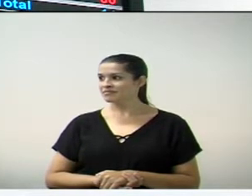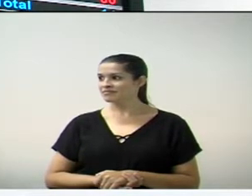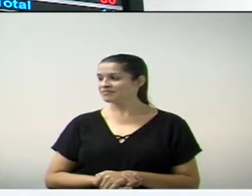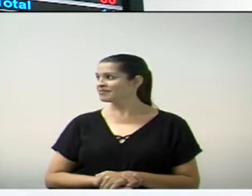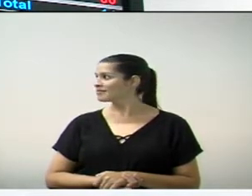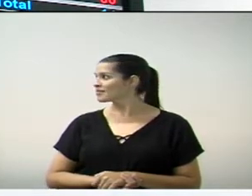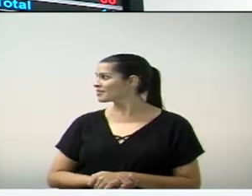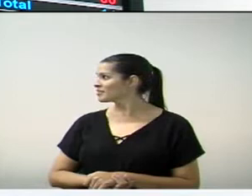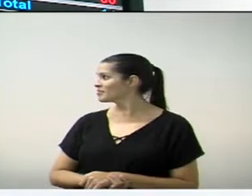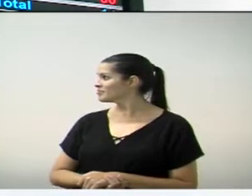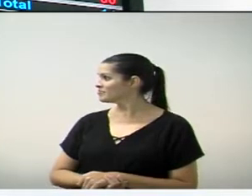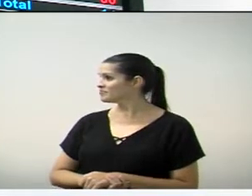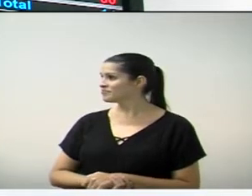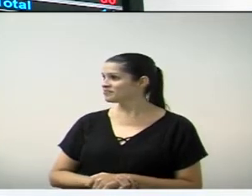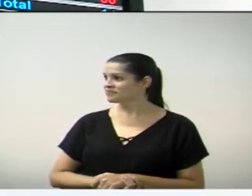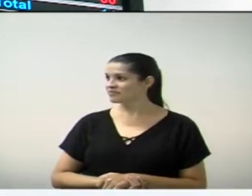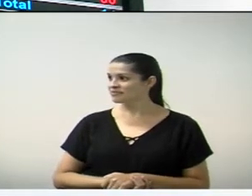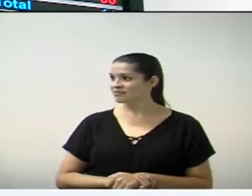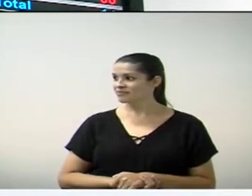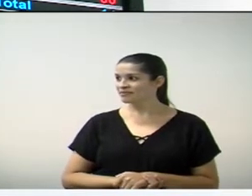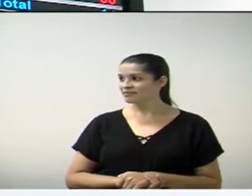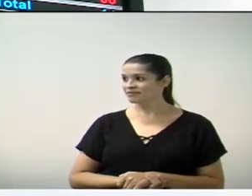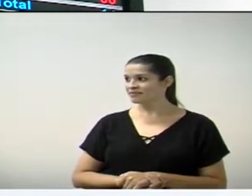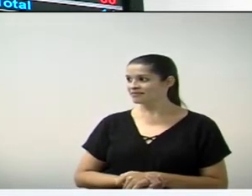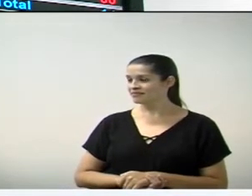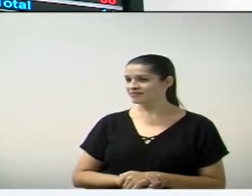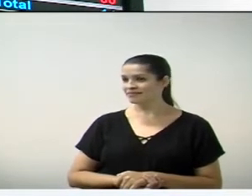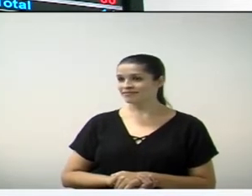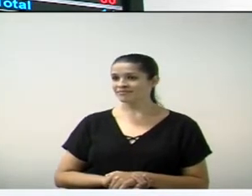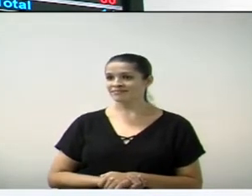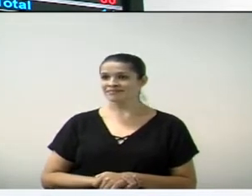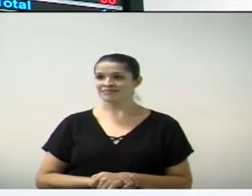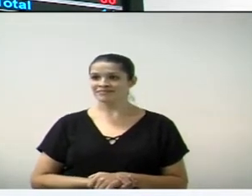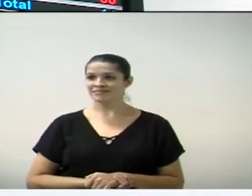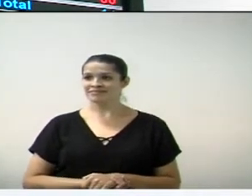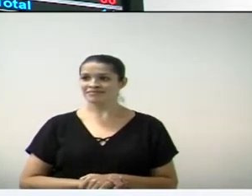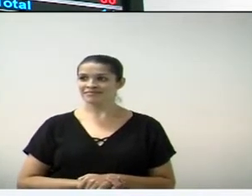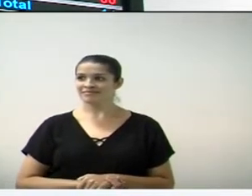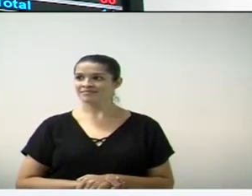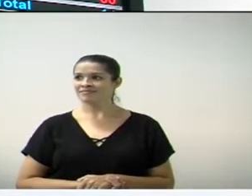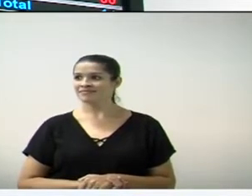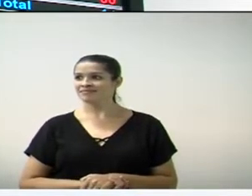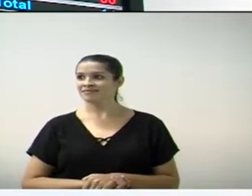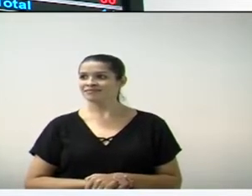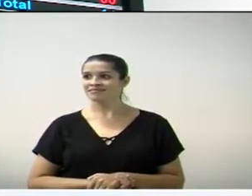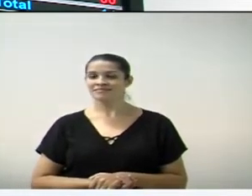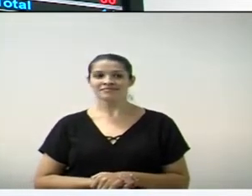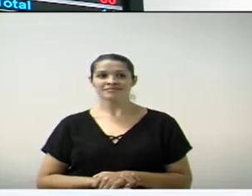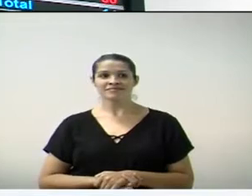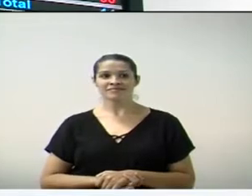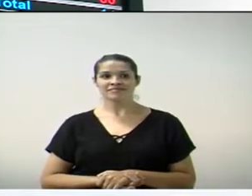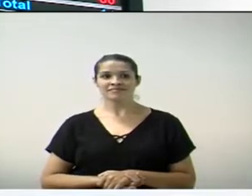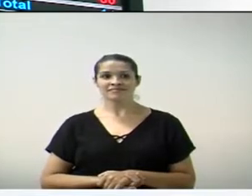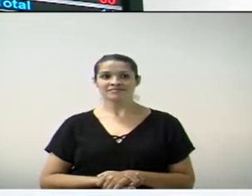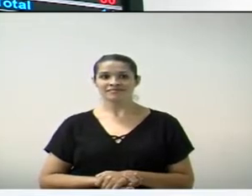A solicitação do Executivo foi aprovada por unanimidade.